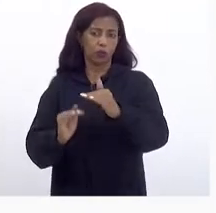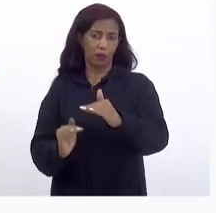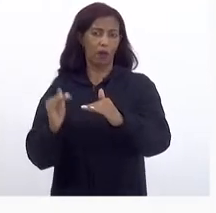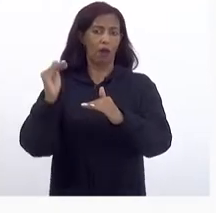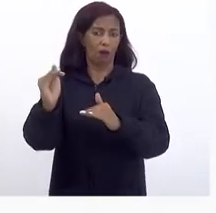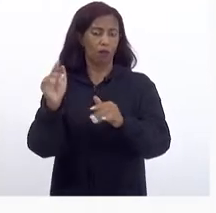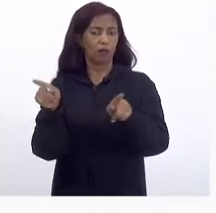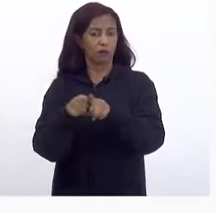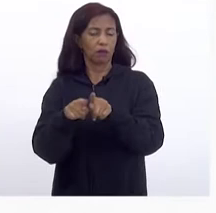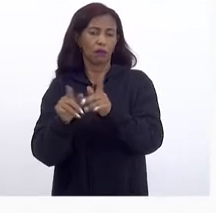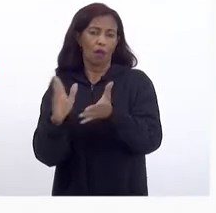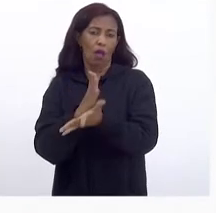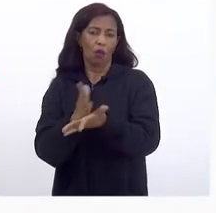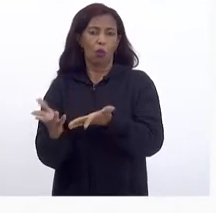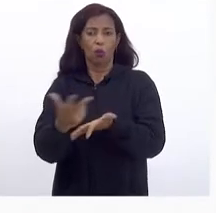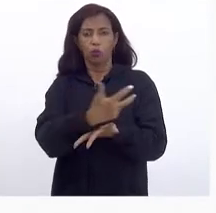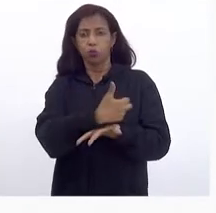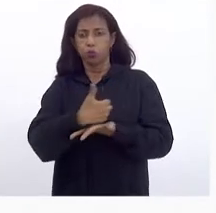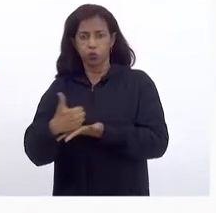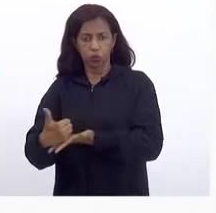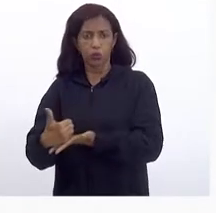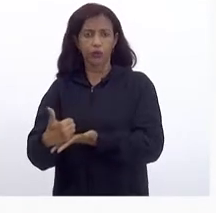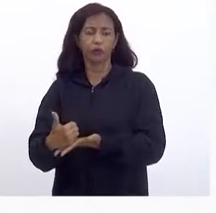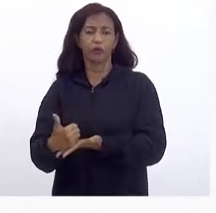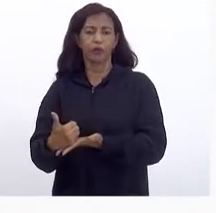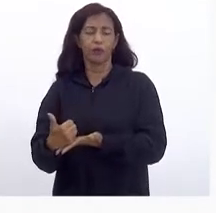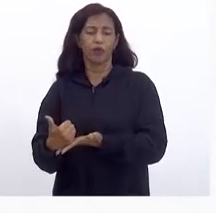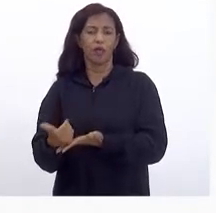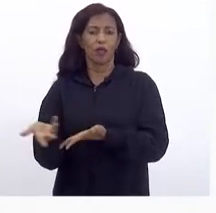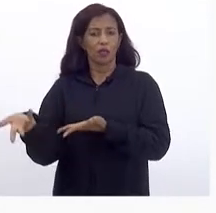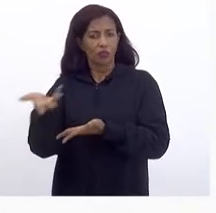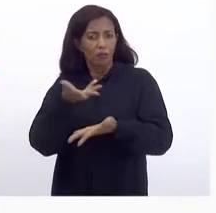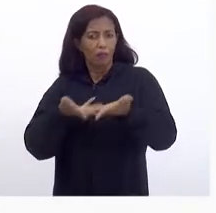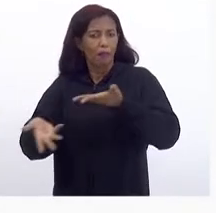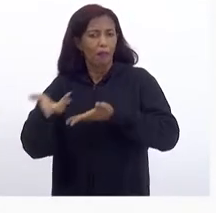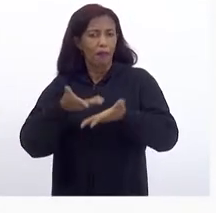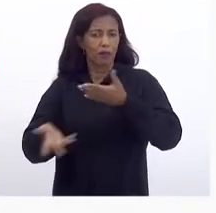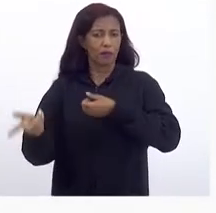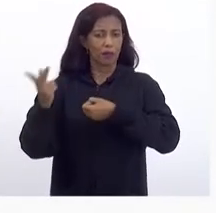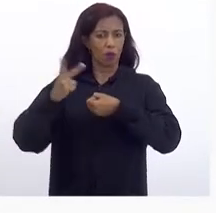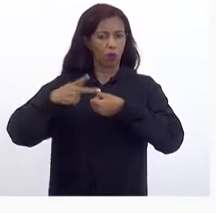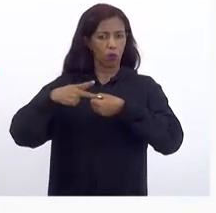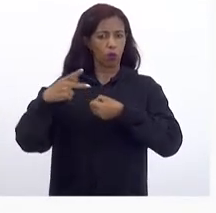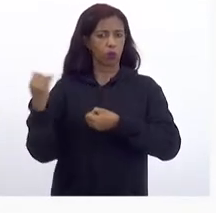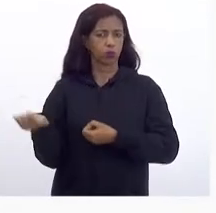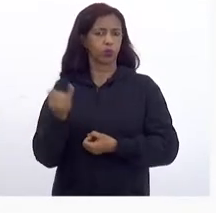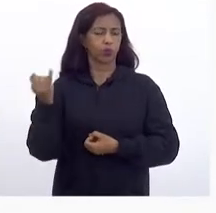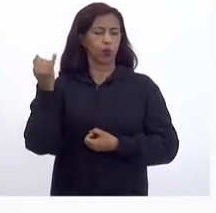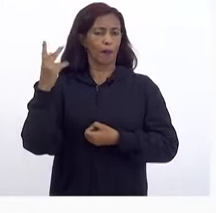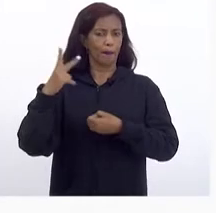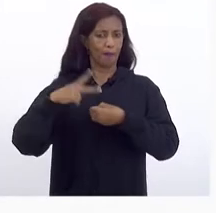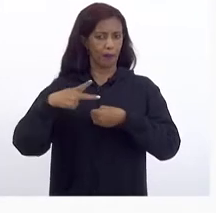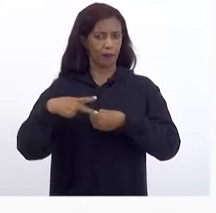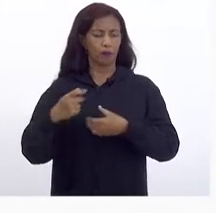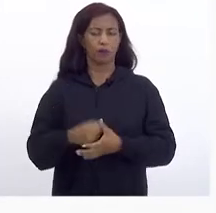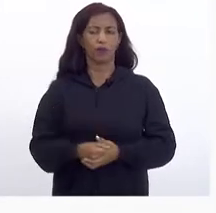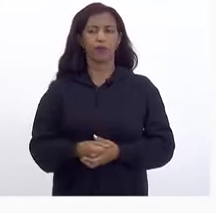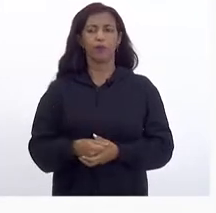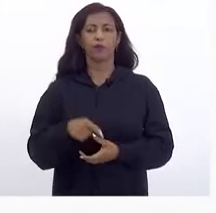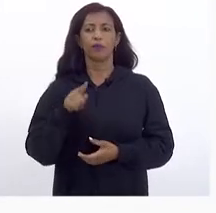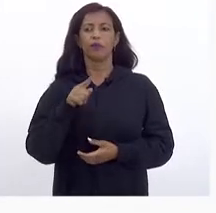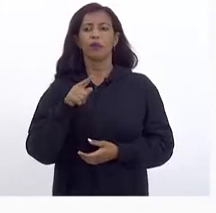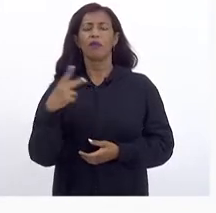Também Na arrecadação Nos royalties E participação Especial E esse valor De